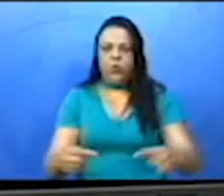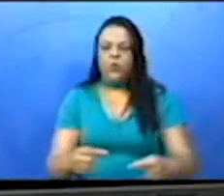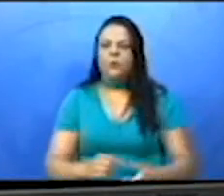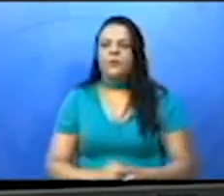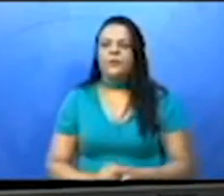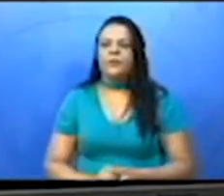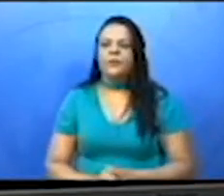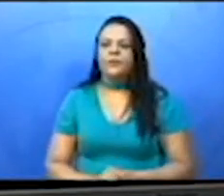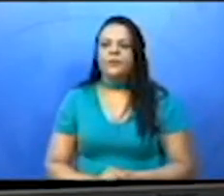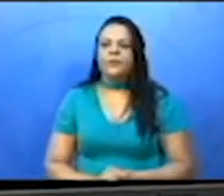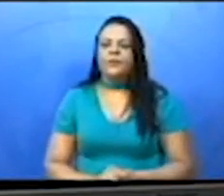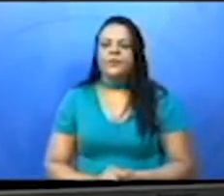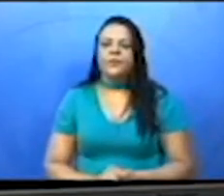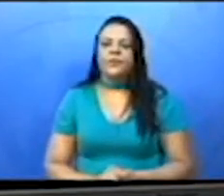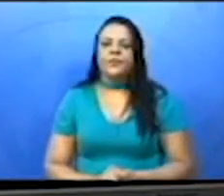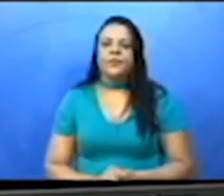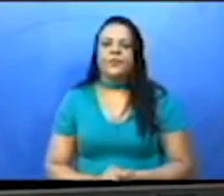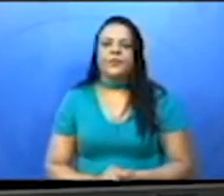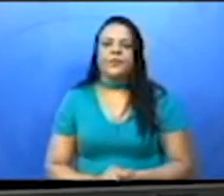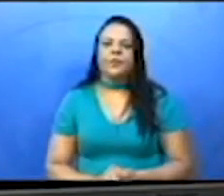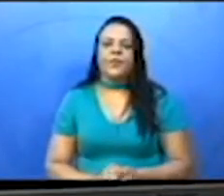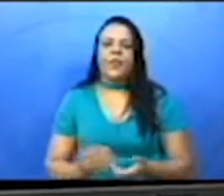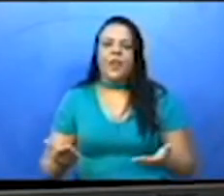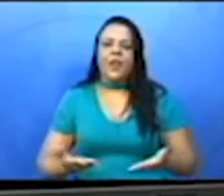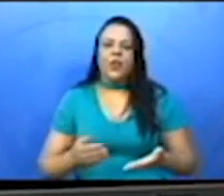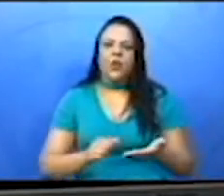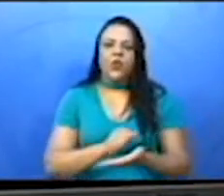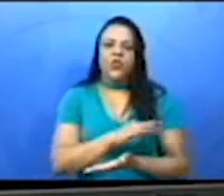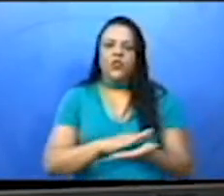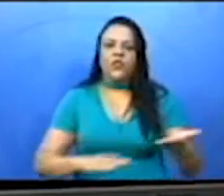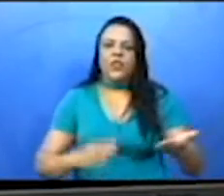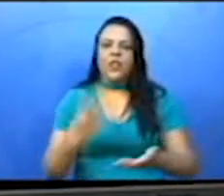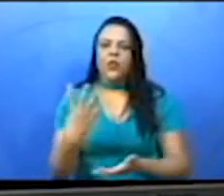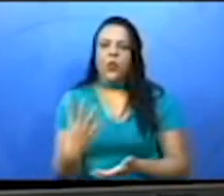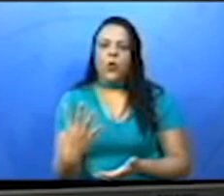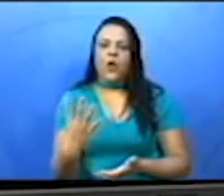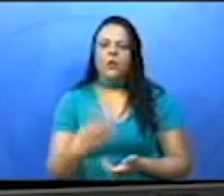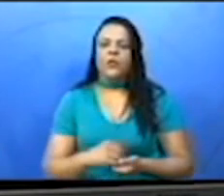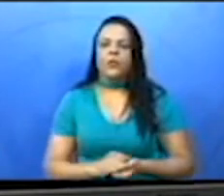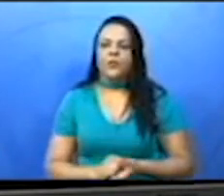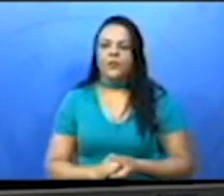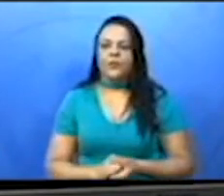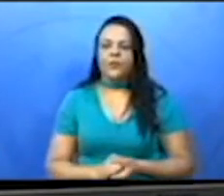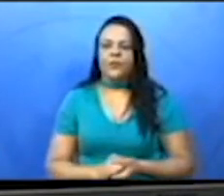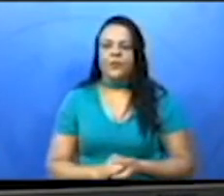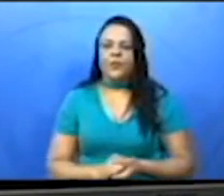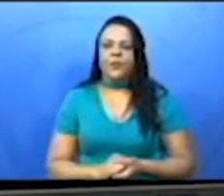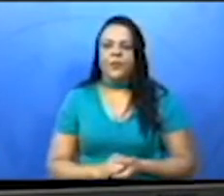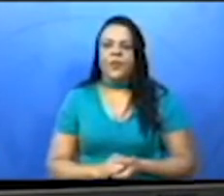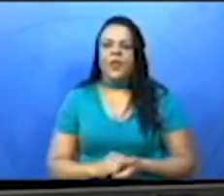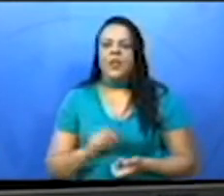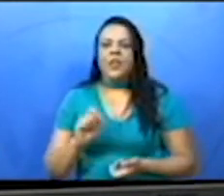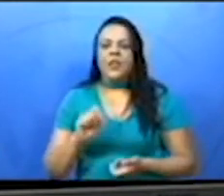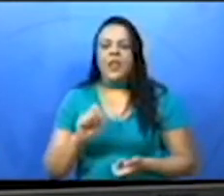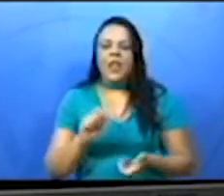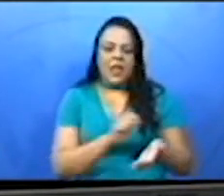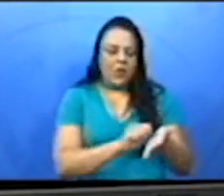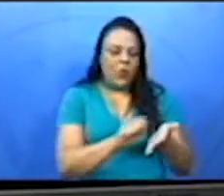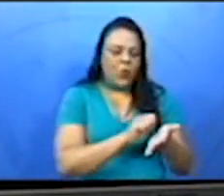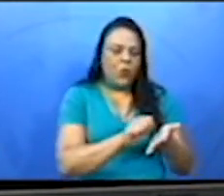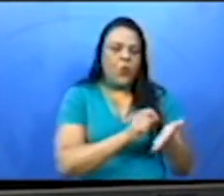Vamos passar para o exercício 4. Vamos transcrever o texto a seguir.